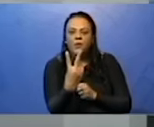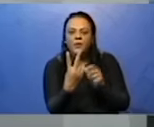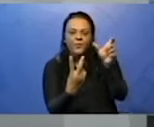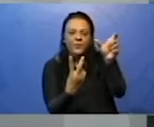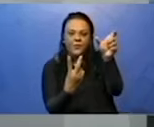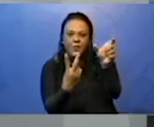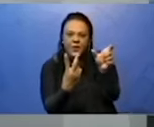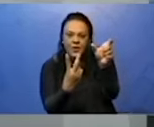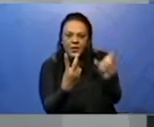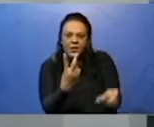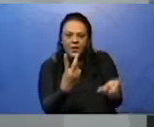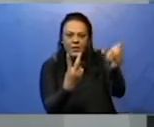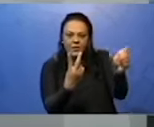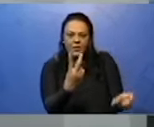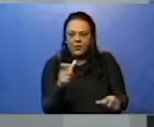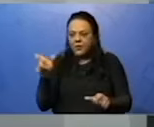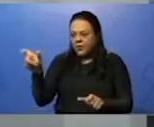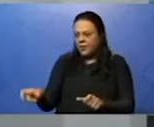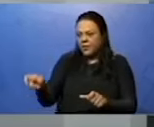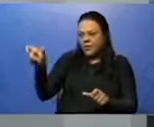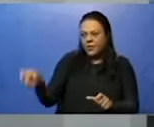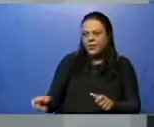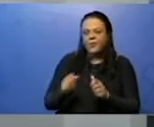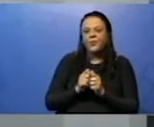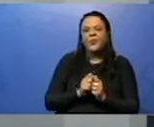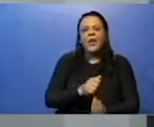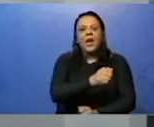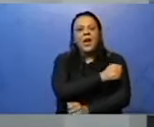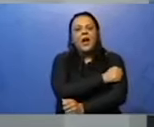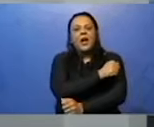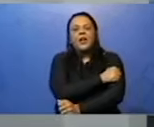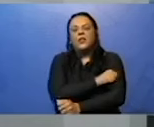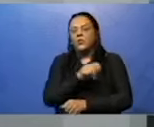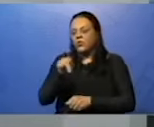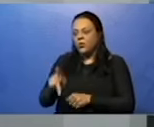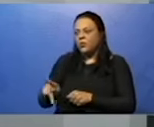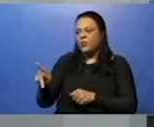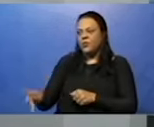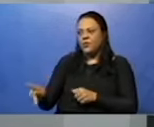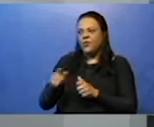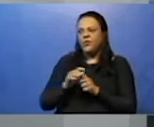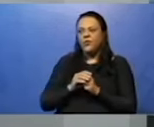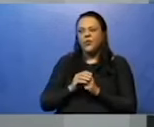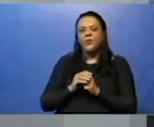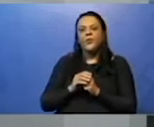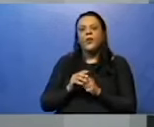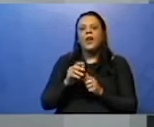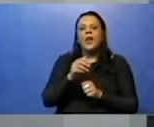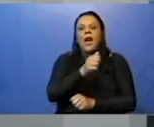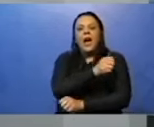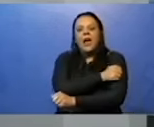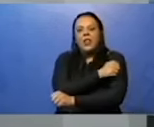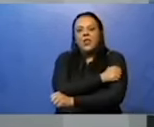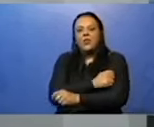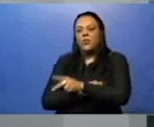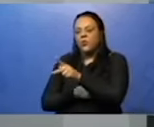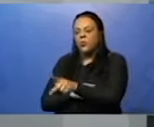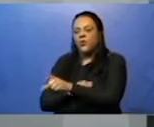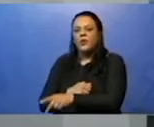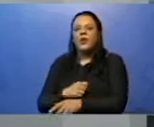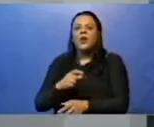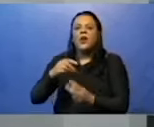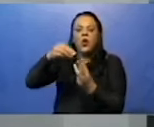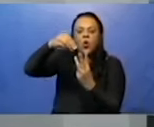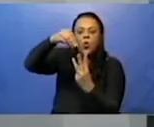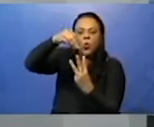são justamente alunos e professores. Então, alunos e professores são os dois